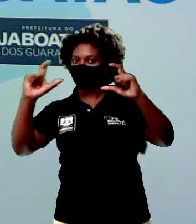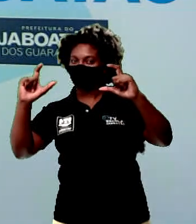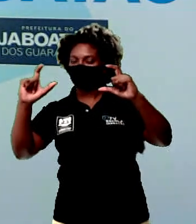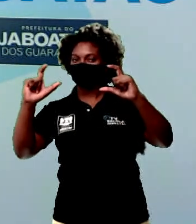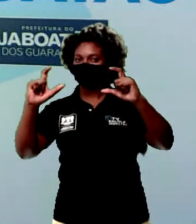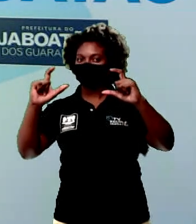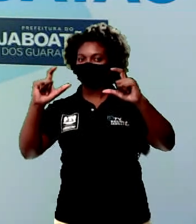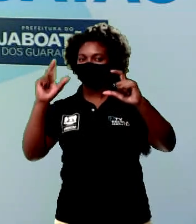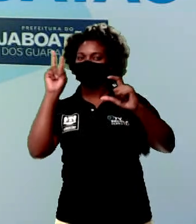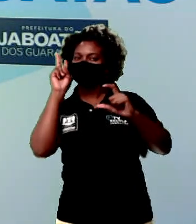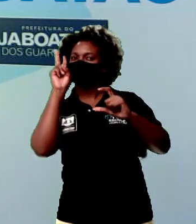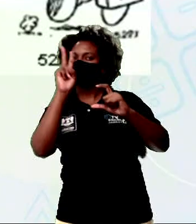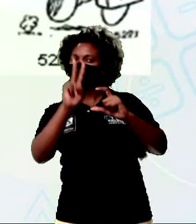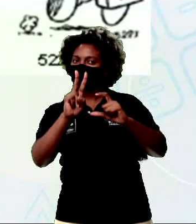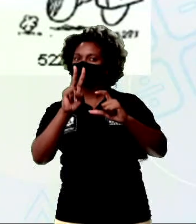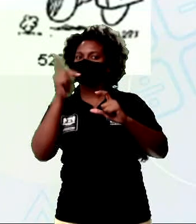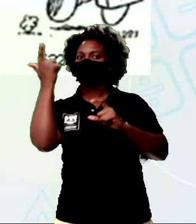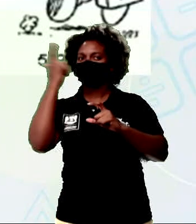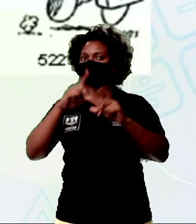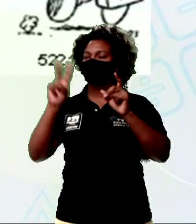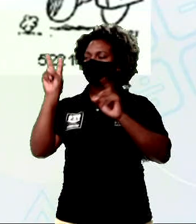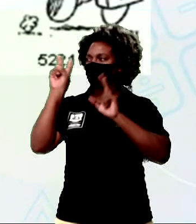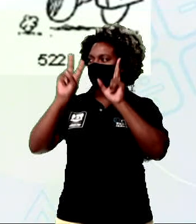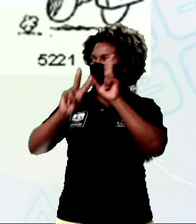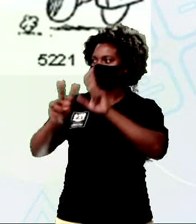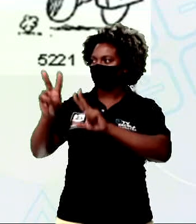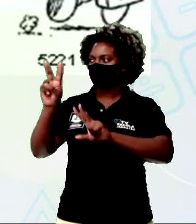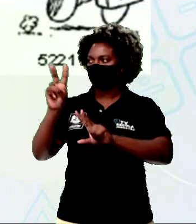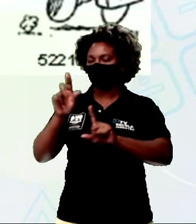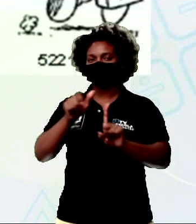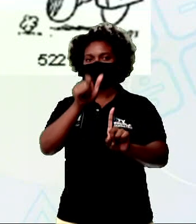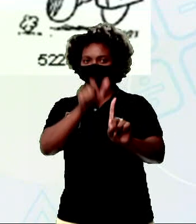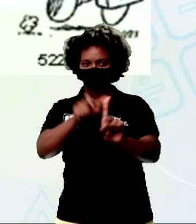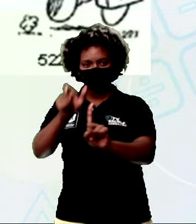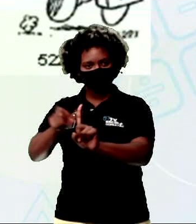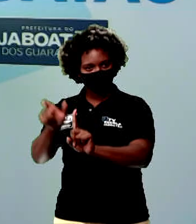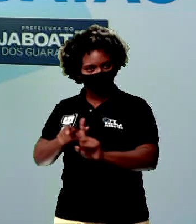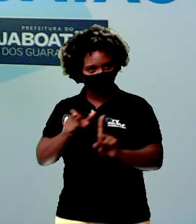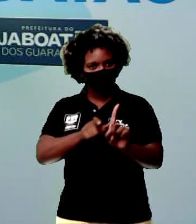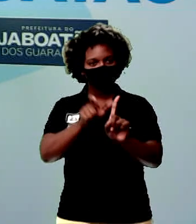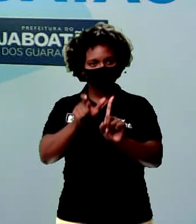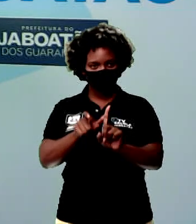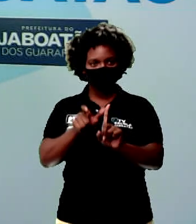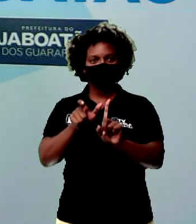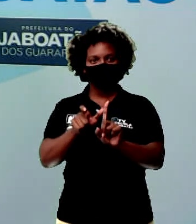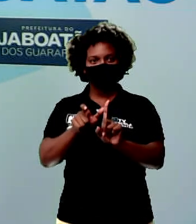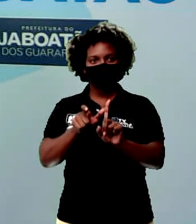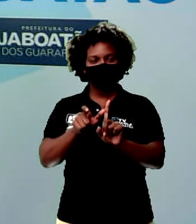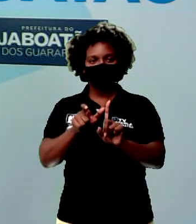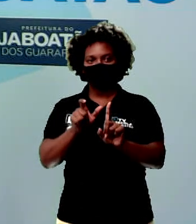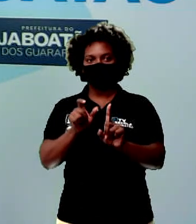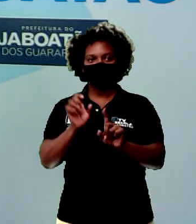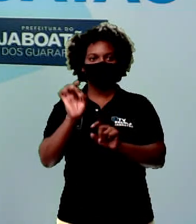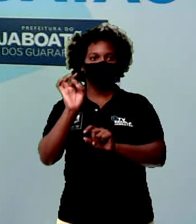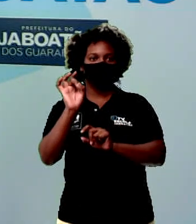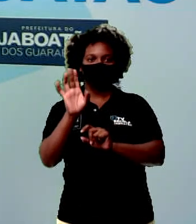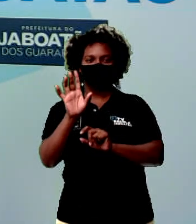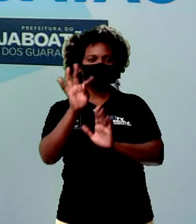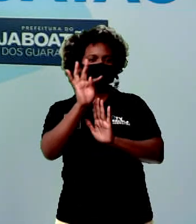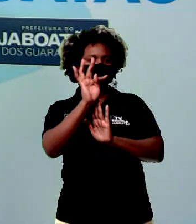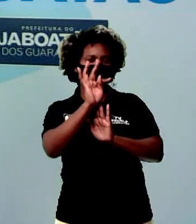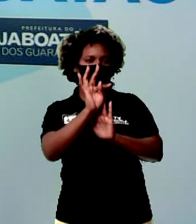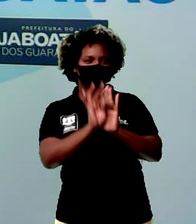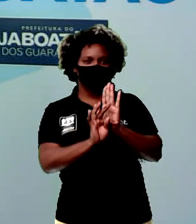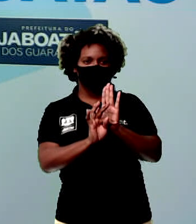vocês podem ver que nós temos as personagens. Neste caso, trata-se apenas do texto